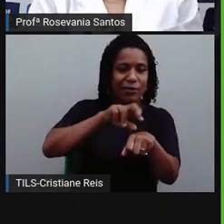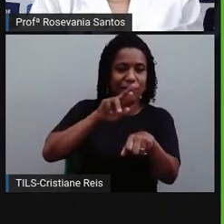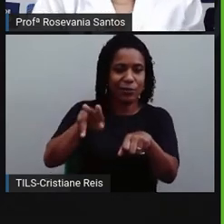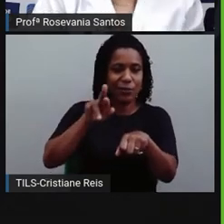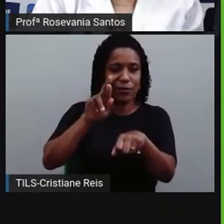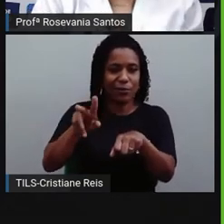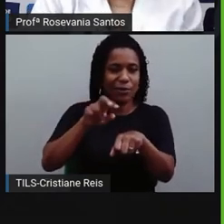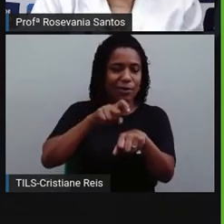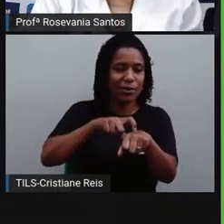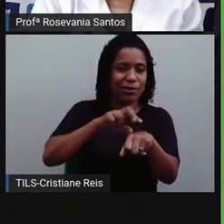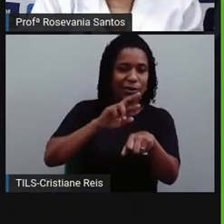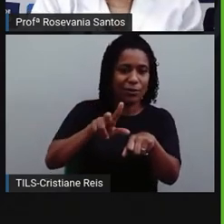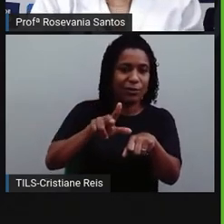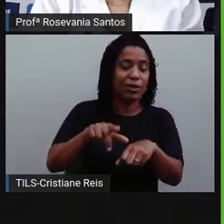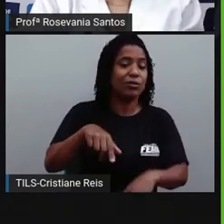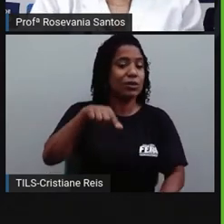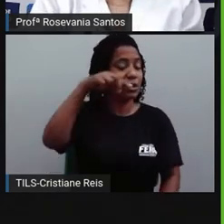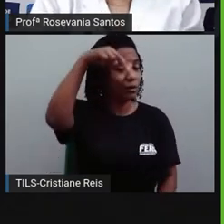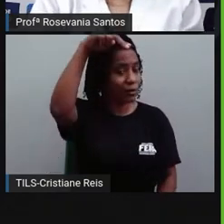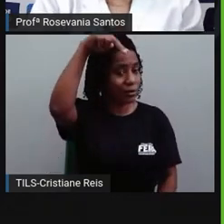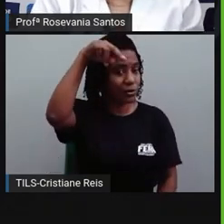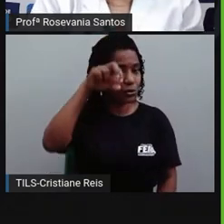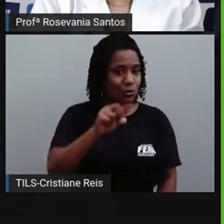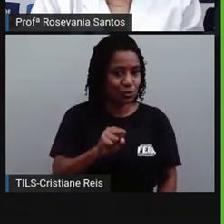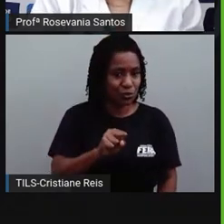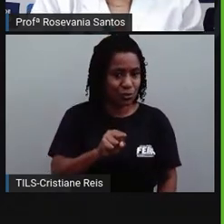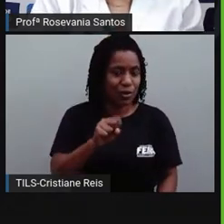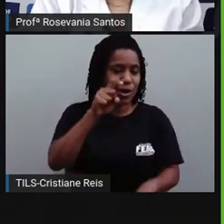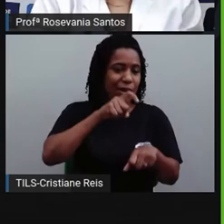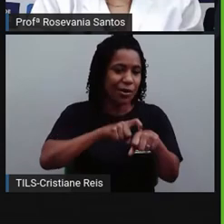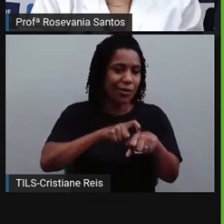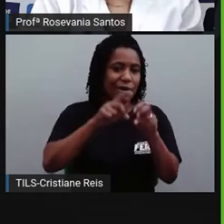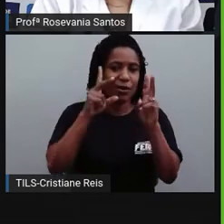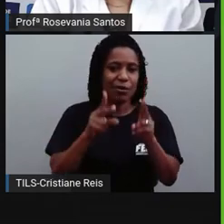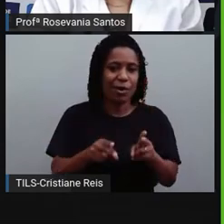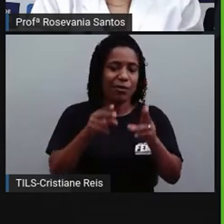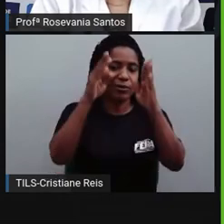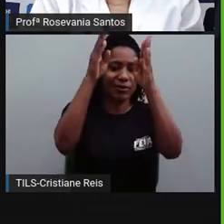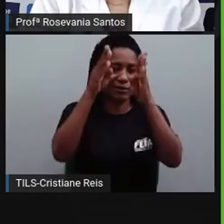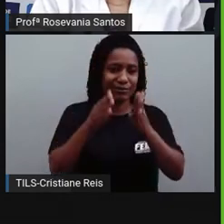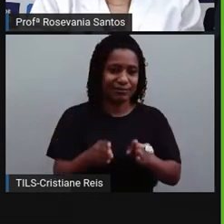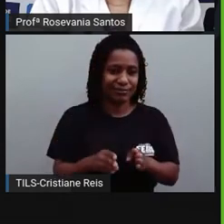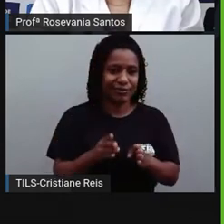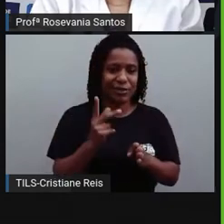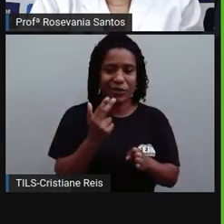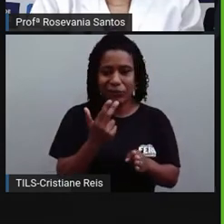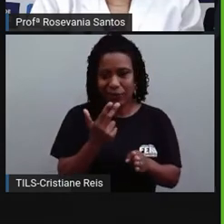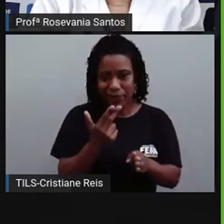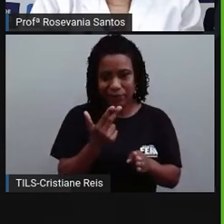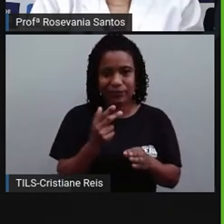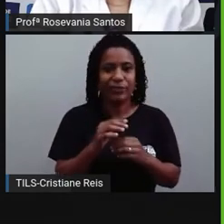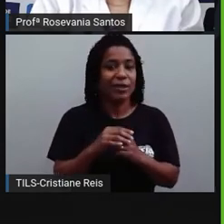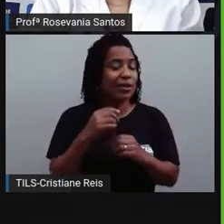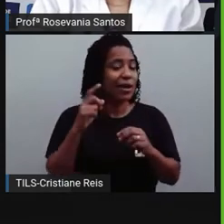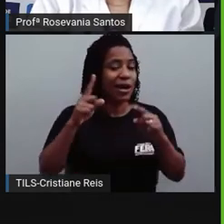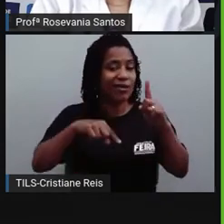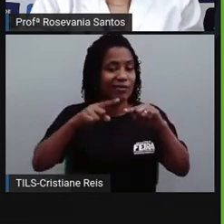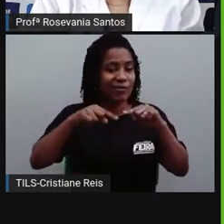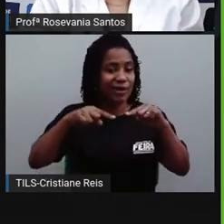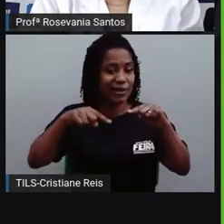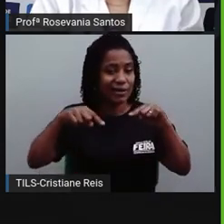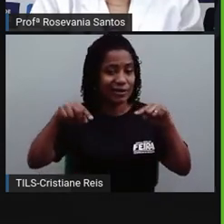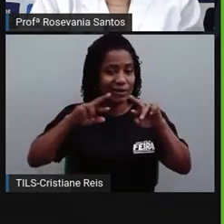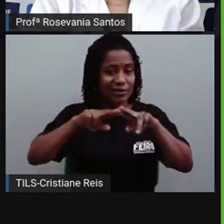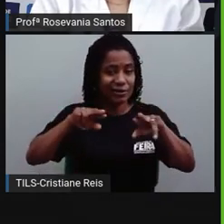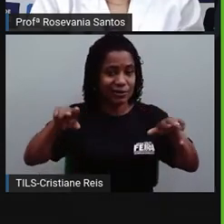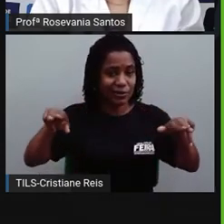norte ou se é o hemisfério sul. Ele é a mesma hora dentro desse fuso aí. O que tem a variação é esse limite